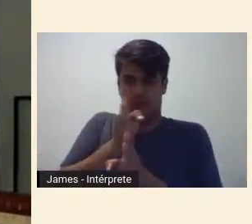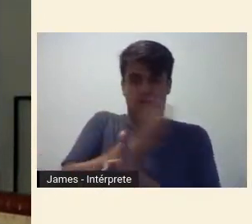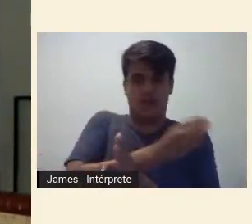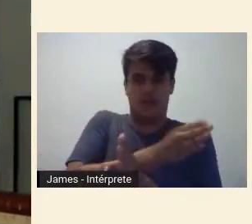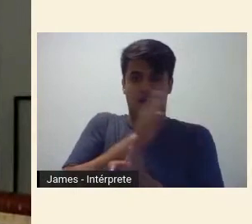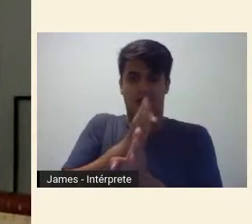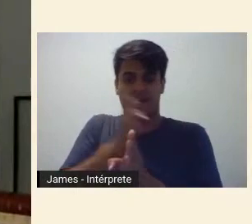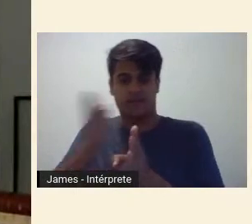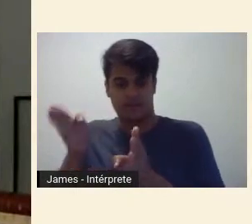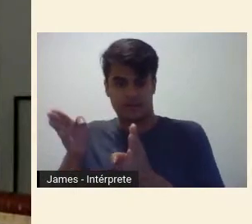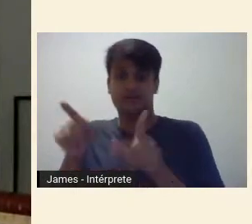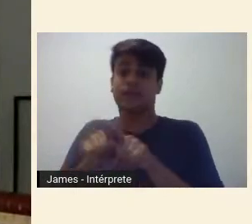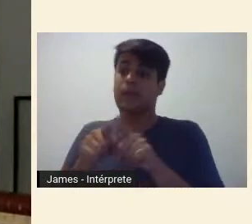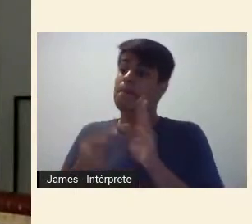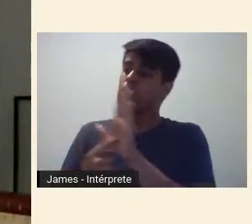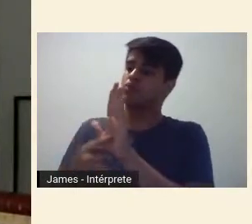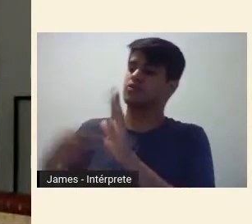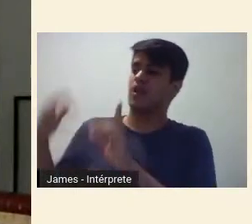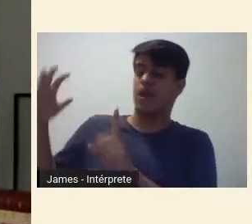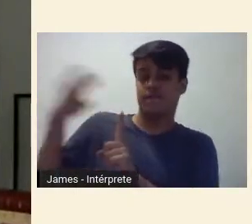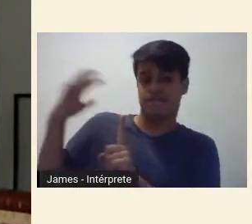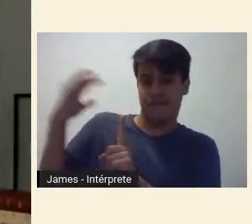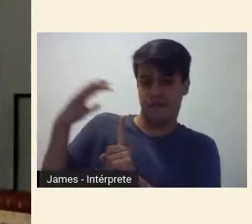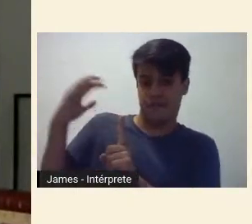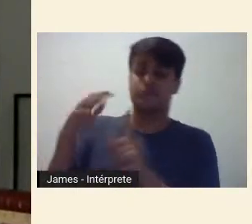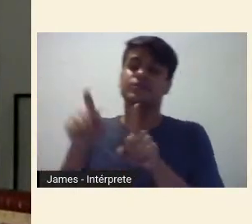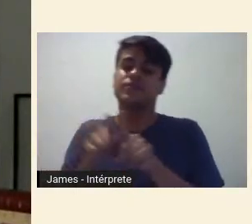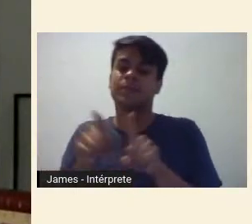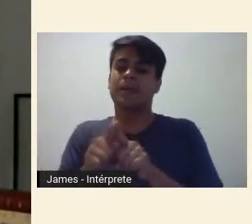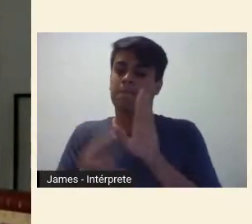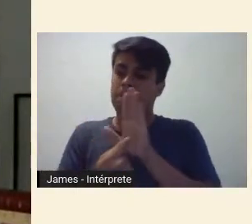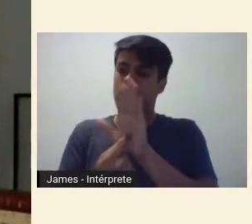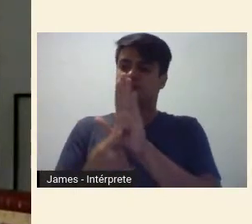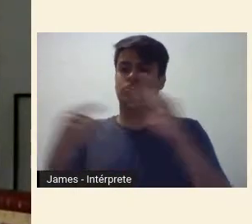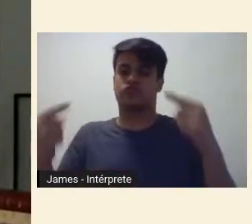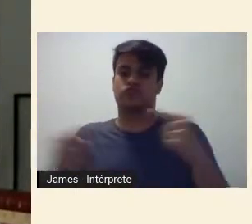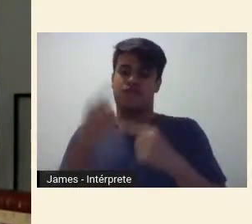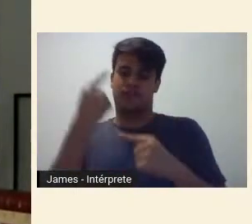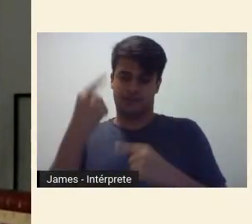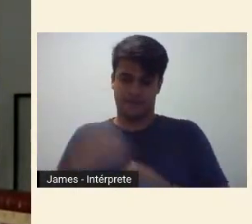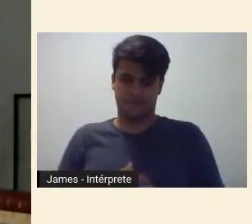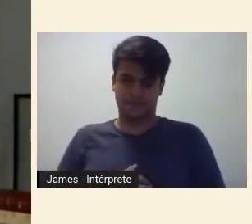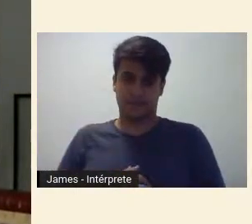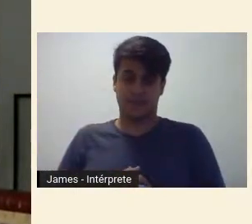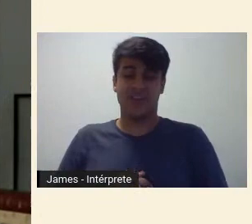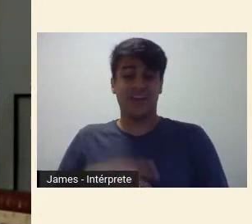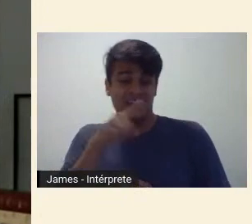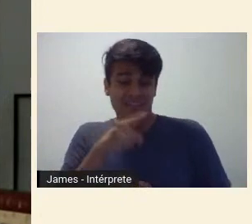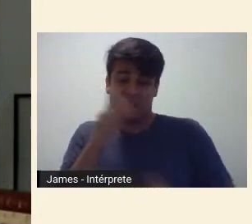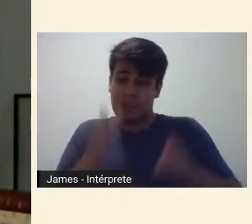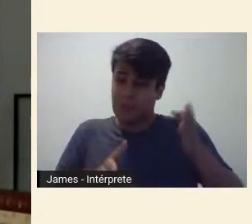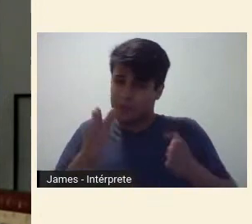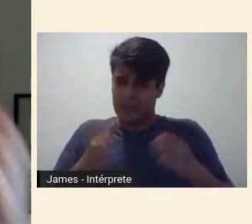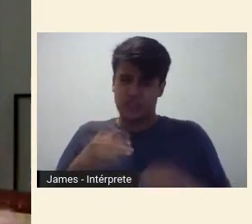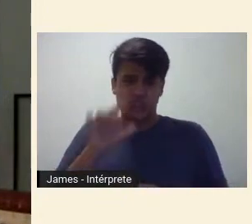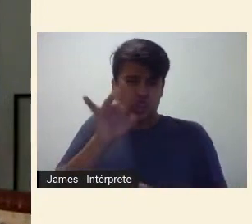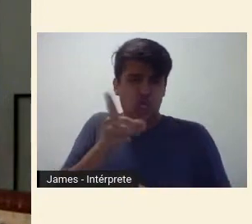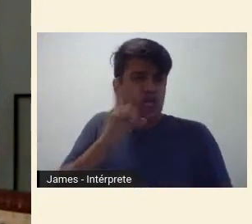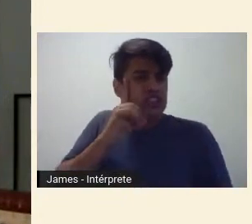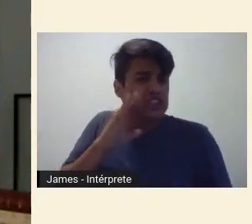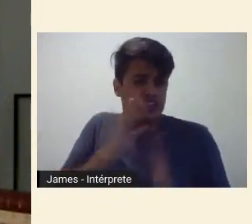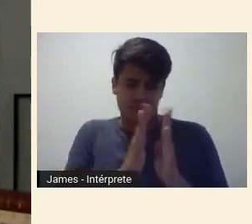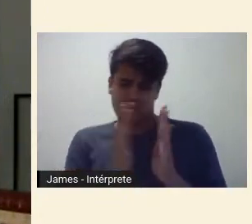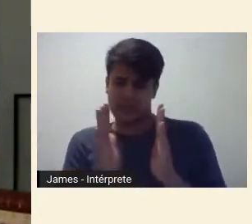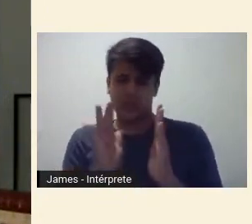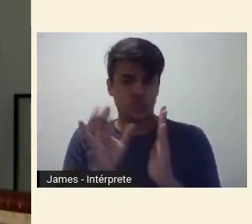ela deflagra dissidências. Trata-se da instituição de um evento cujas dimensões transcendem os dias de espetáculo, os nomes